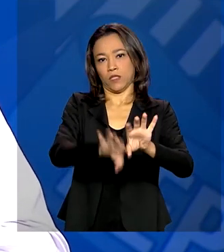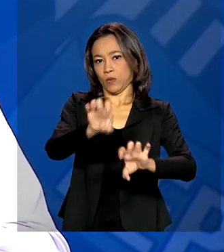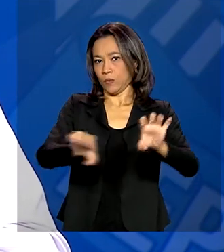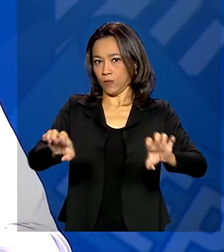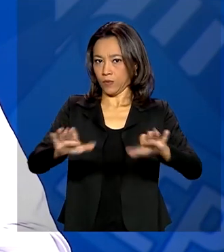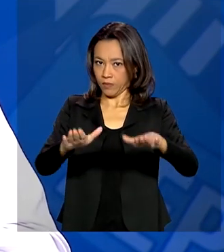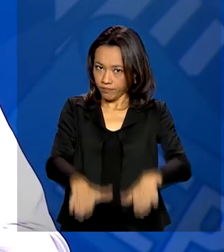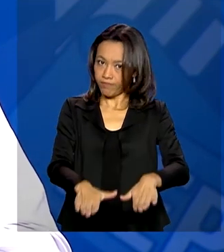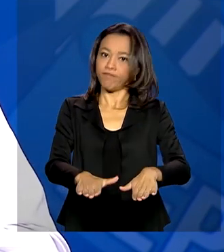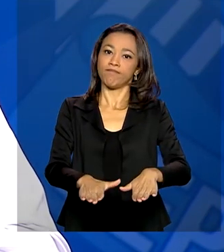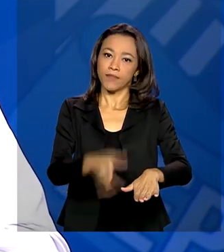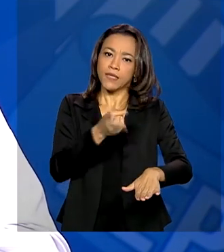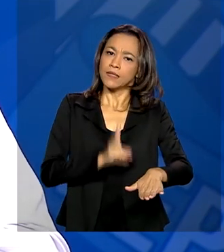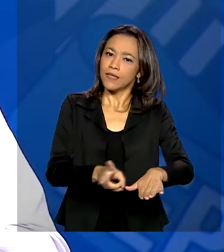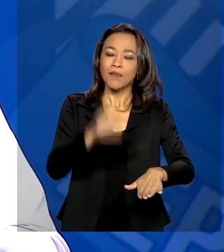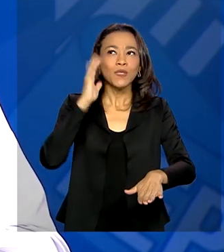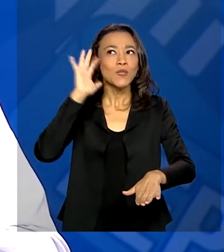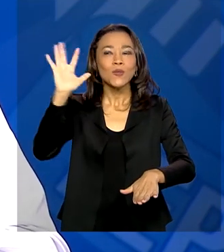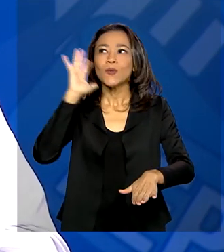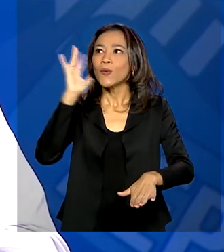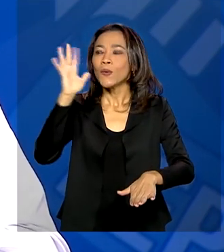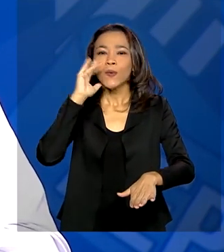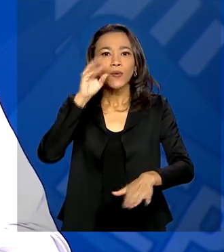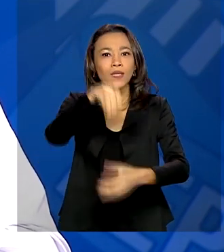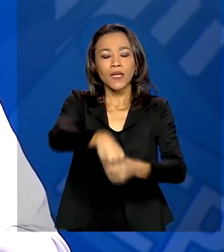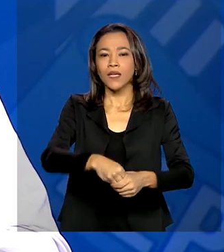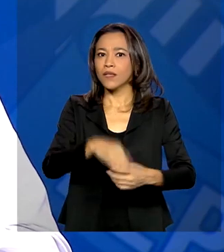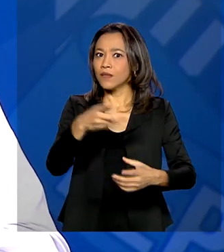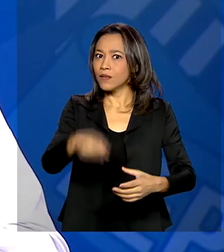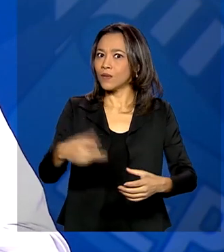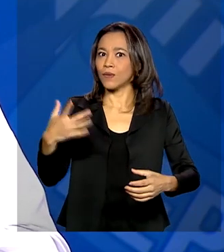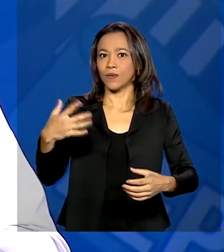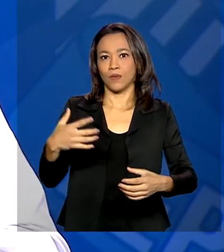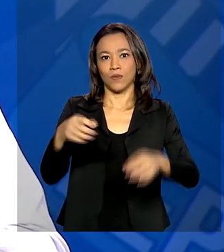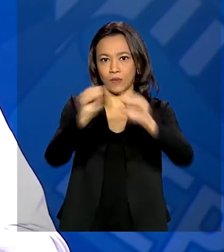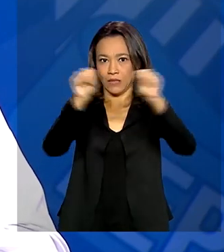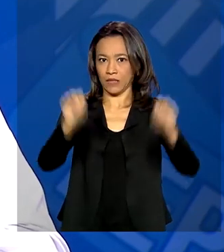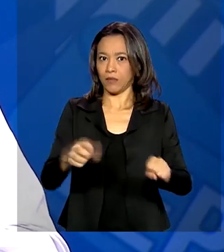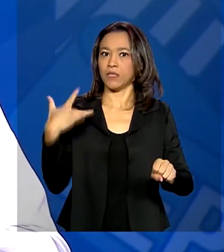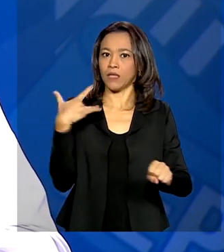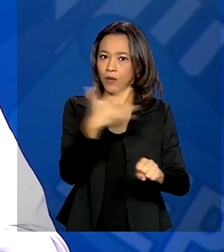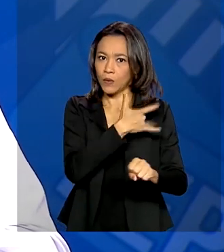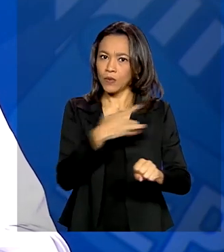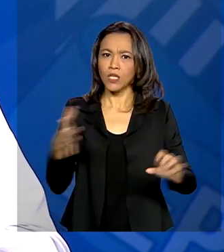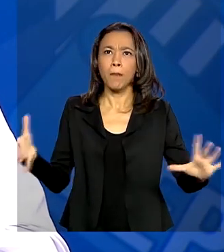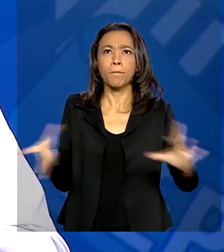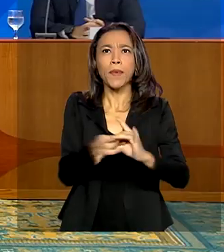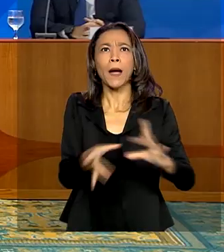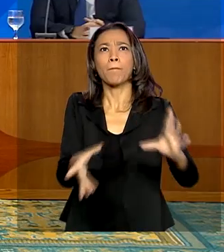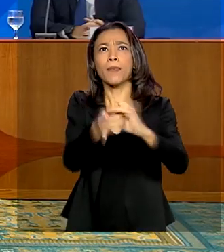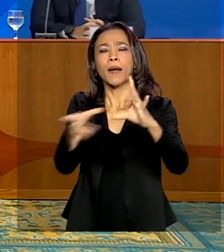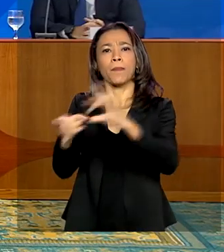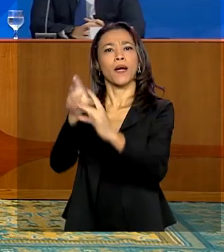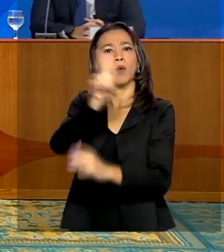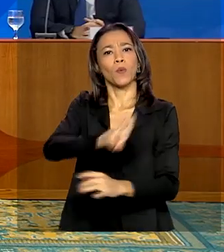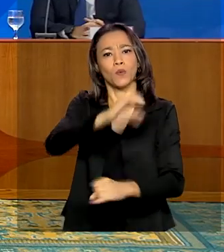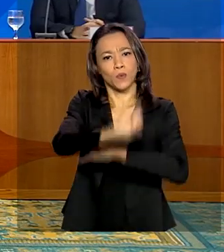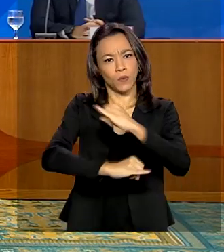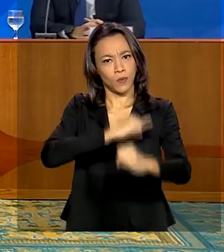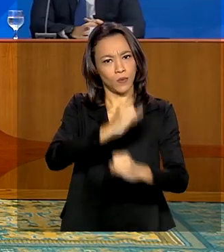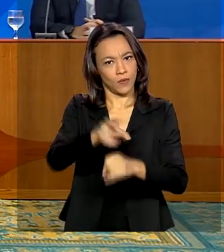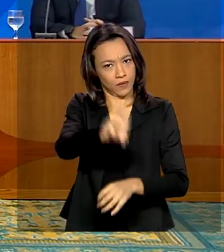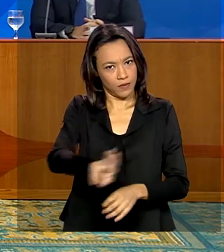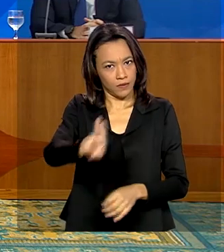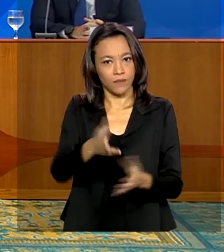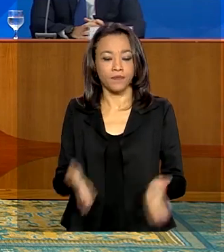sempre sonhou no sistema de saúde, que é interligar o nosso sistema todo por internet. Sobre o distanciamento